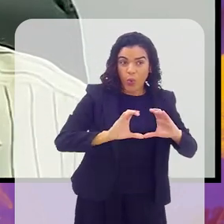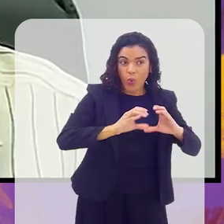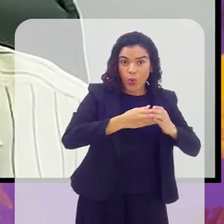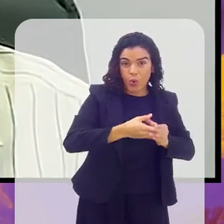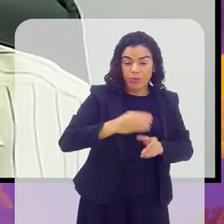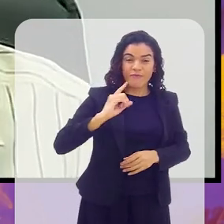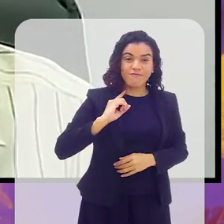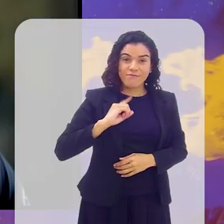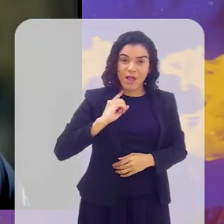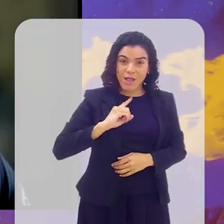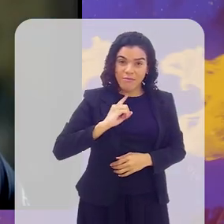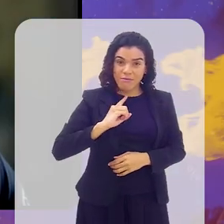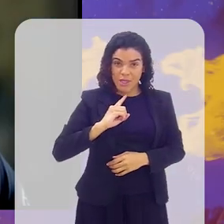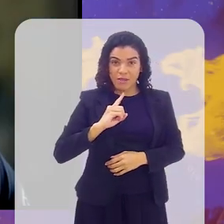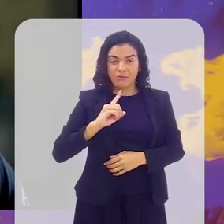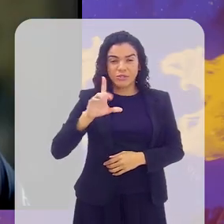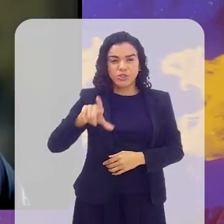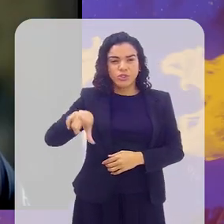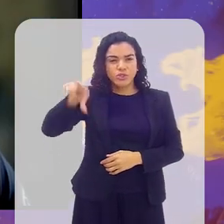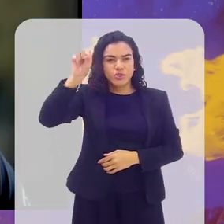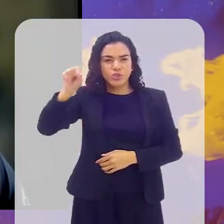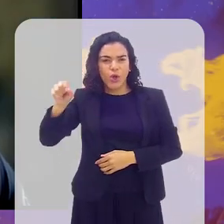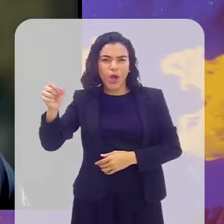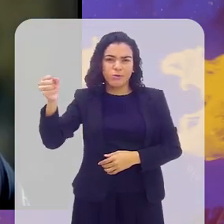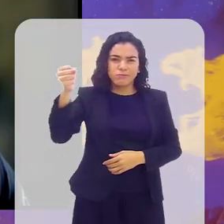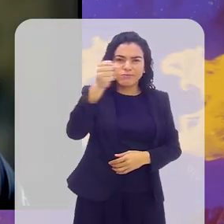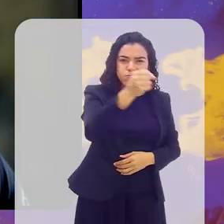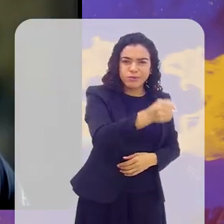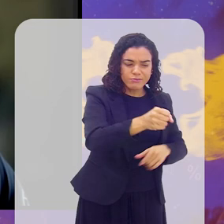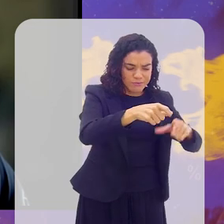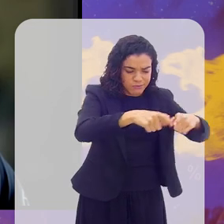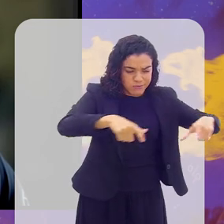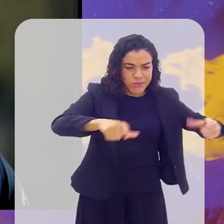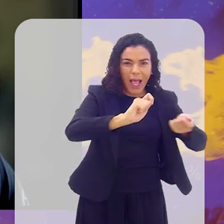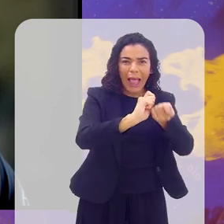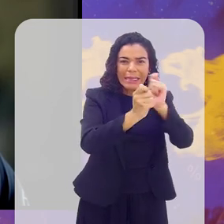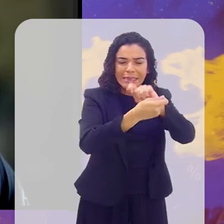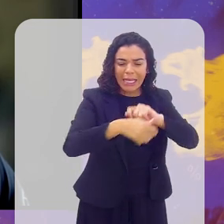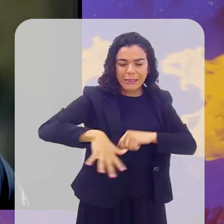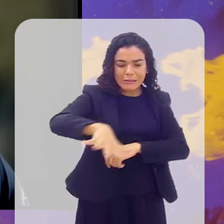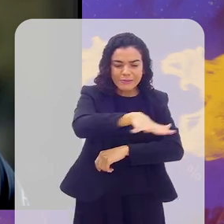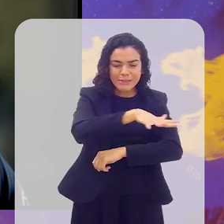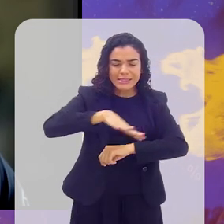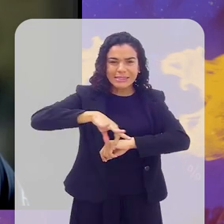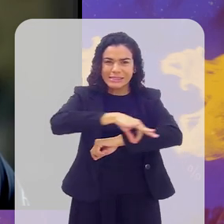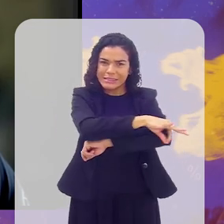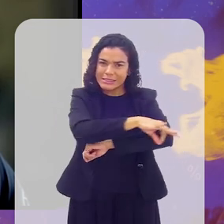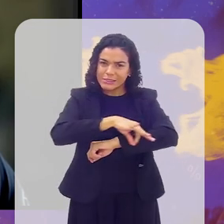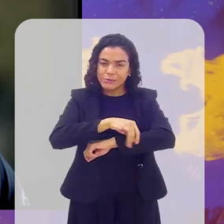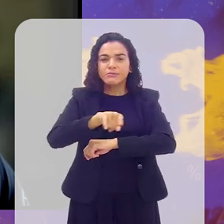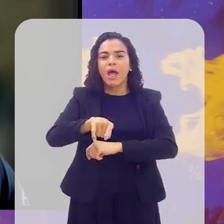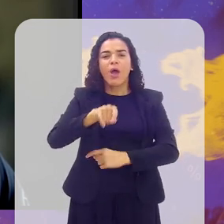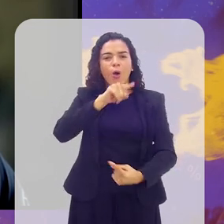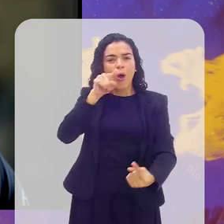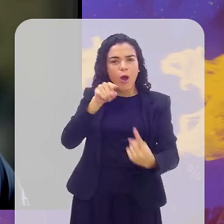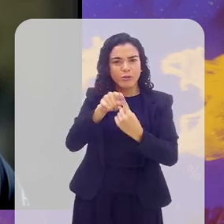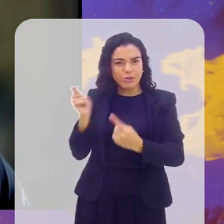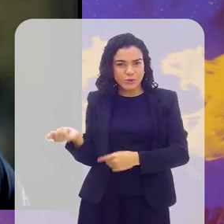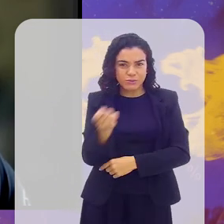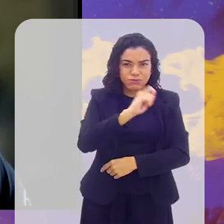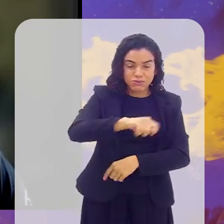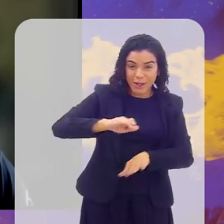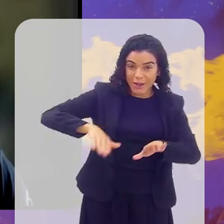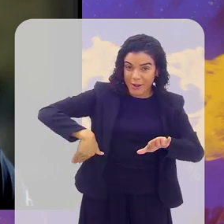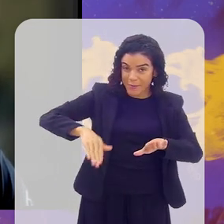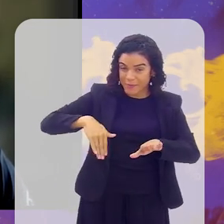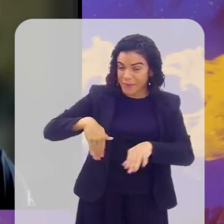sede o beat tênis, é sinal que ele se popularizou. Mas, antes, eu já tinha